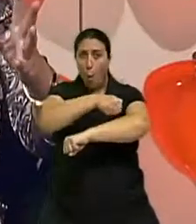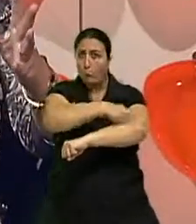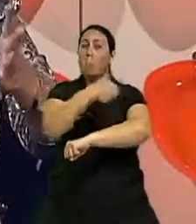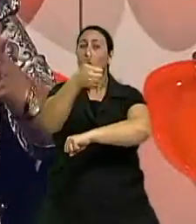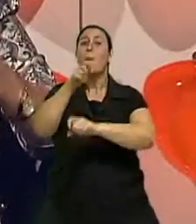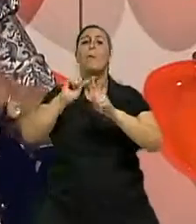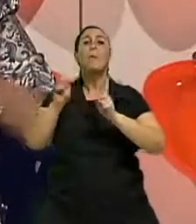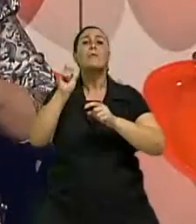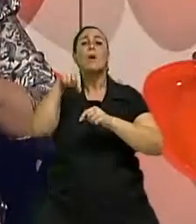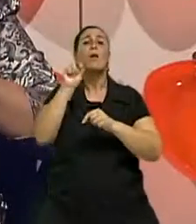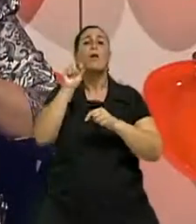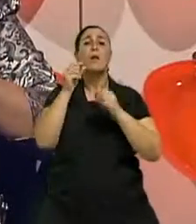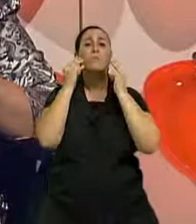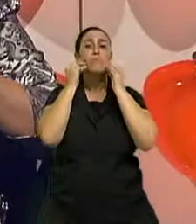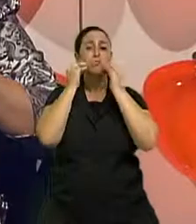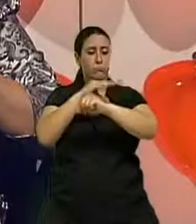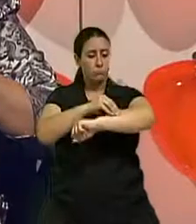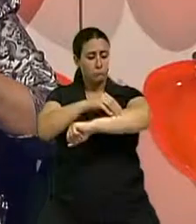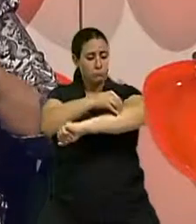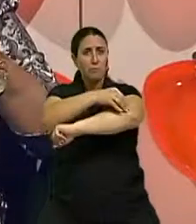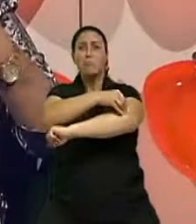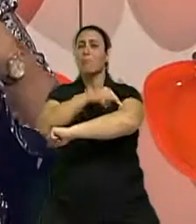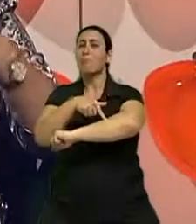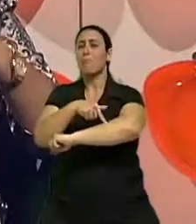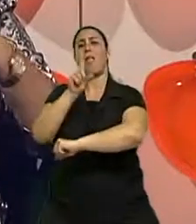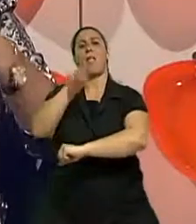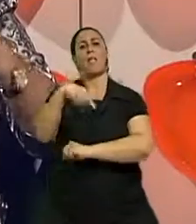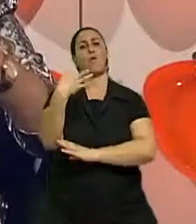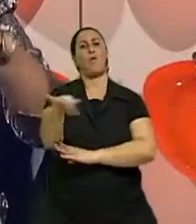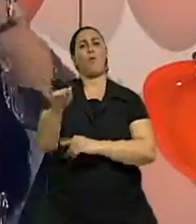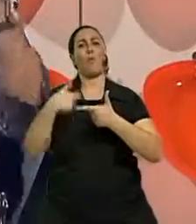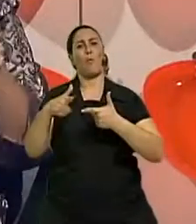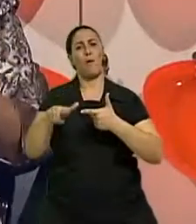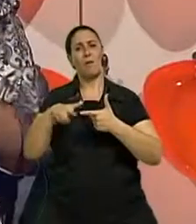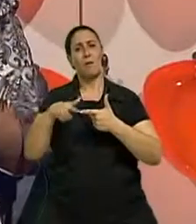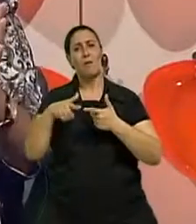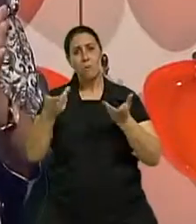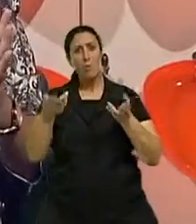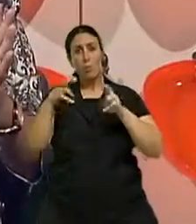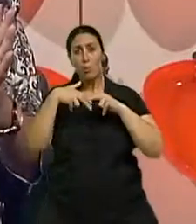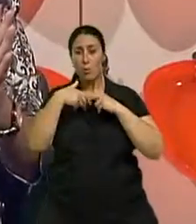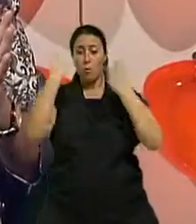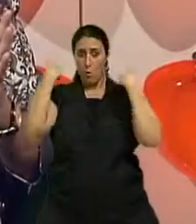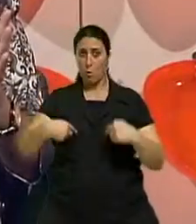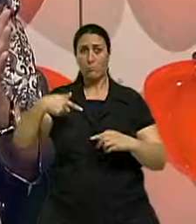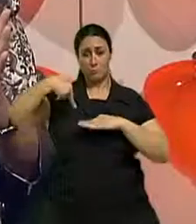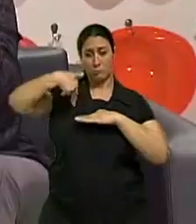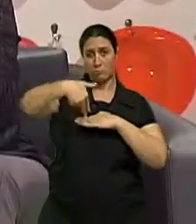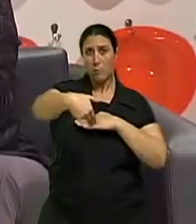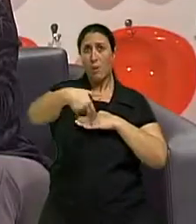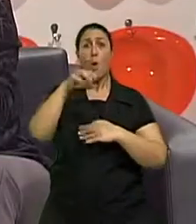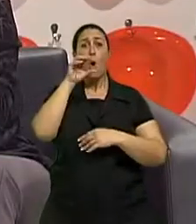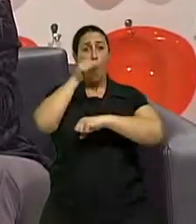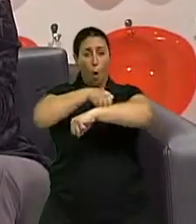conjunto de ossos e músculos. Ok, perfeito. E os músculos é que carregam o nosso corpo desse jeito. E o